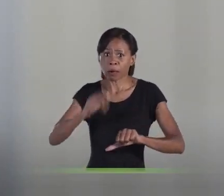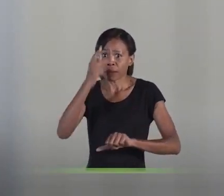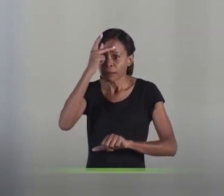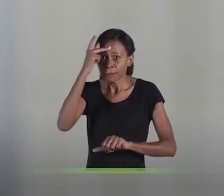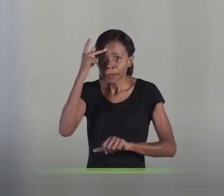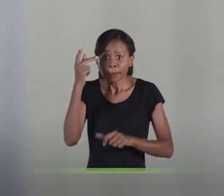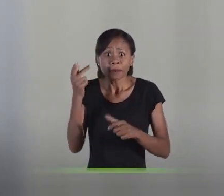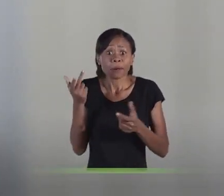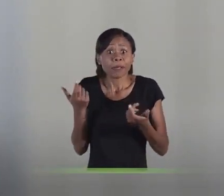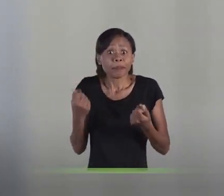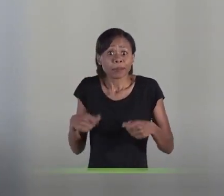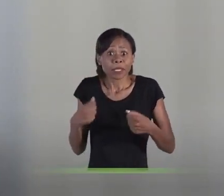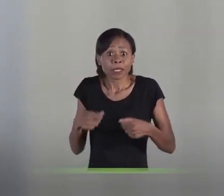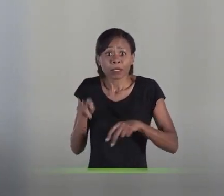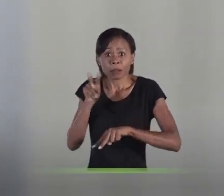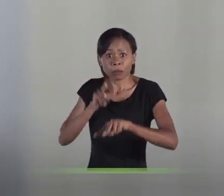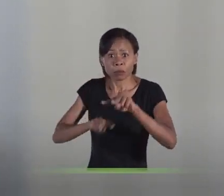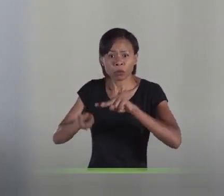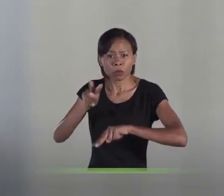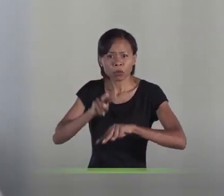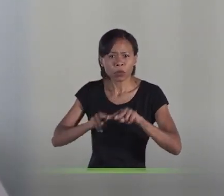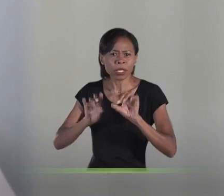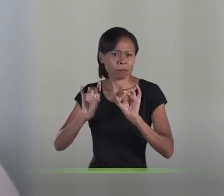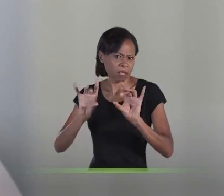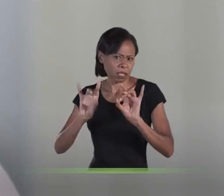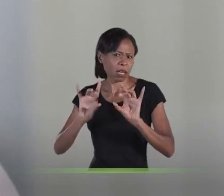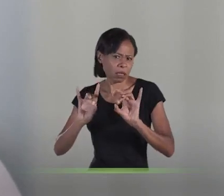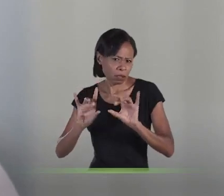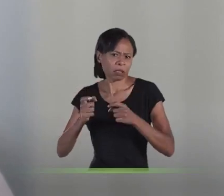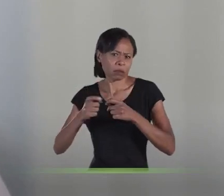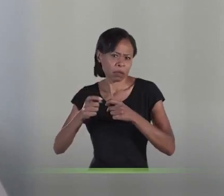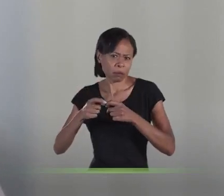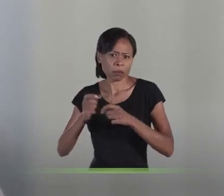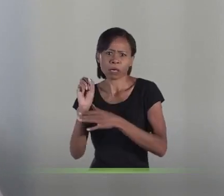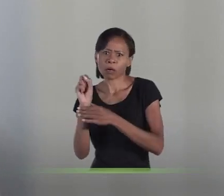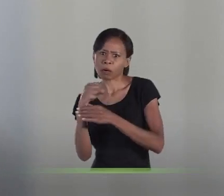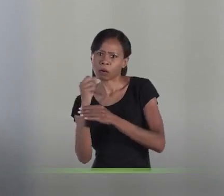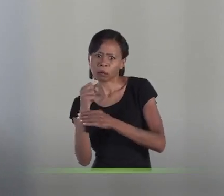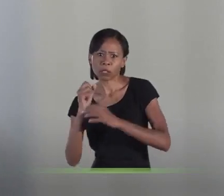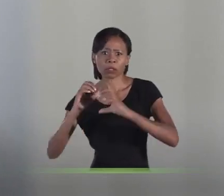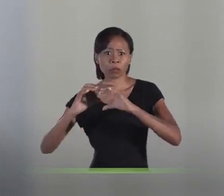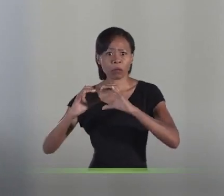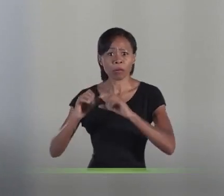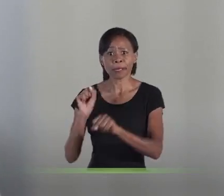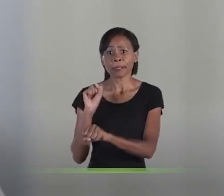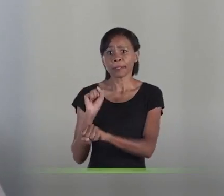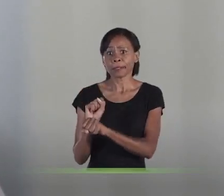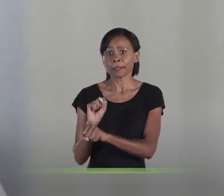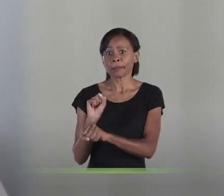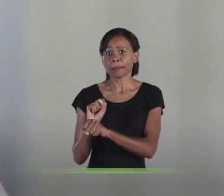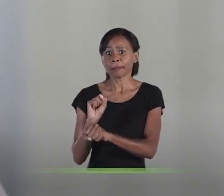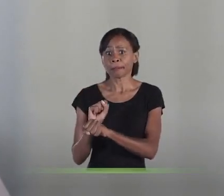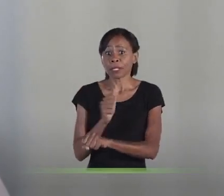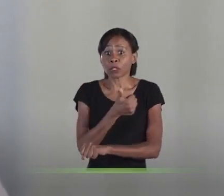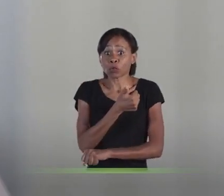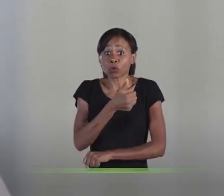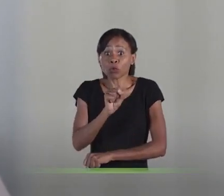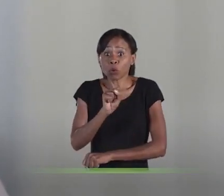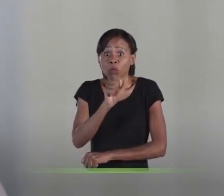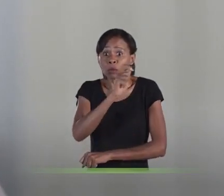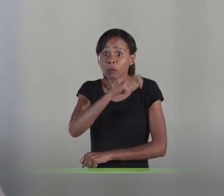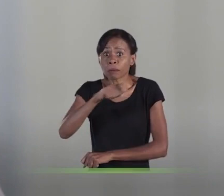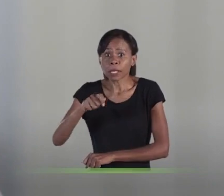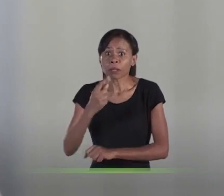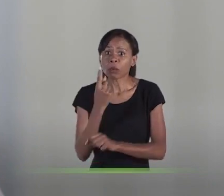consulta de um especialista, seja um ortopedista, um neurologista, a espera pode chegar até 18 meses, um